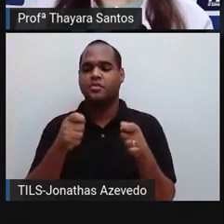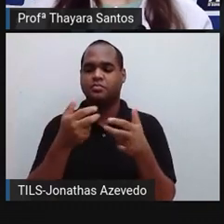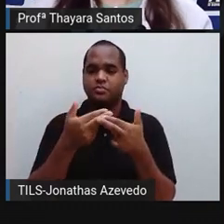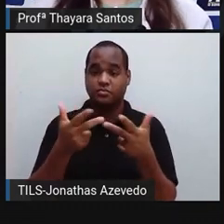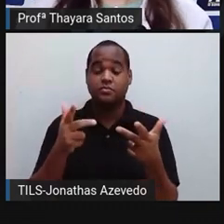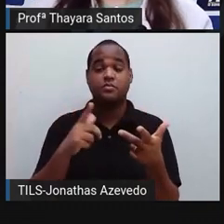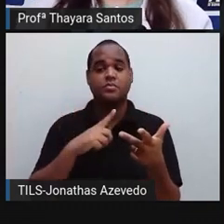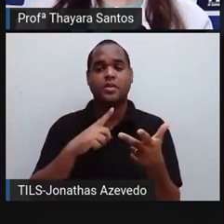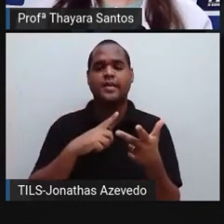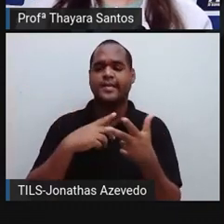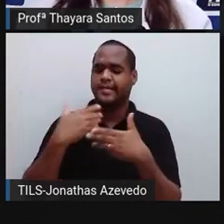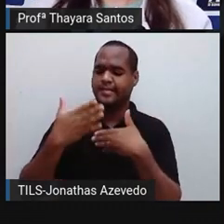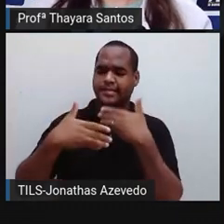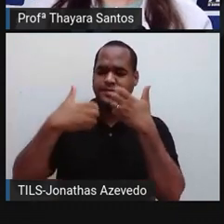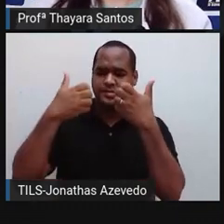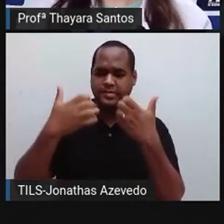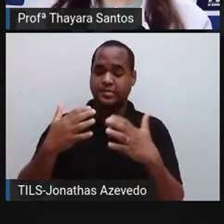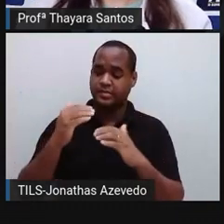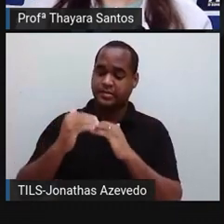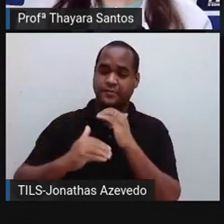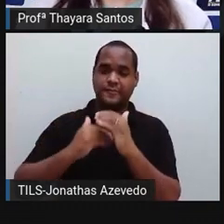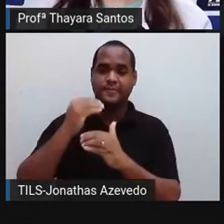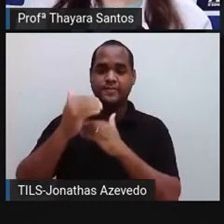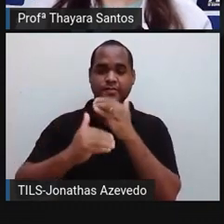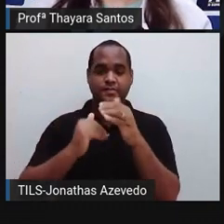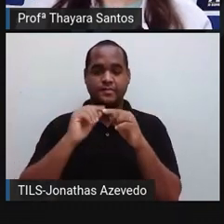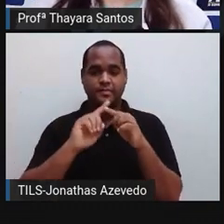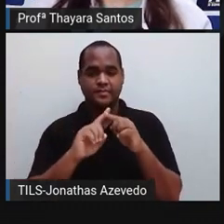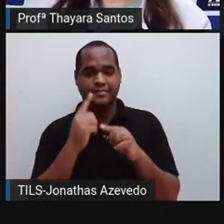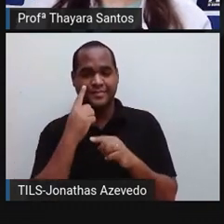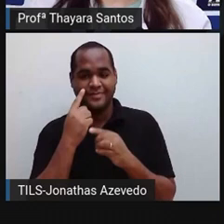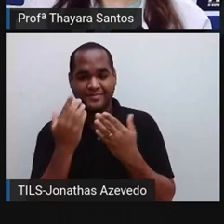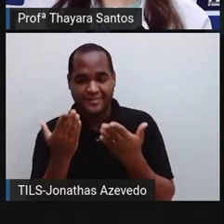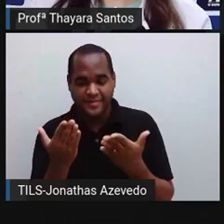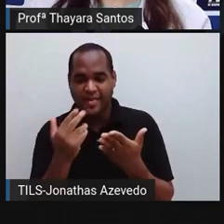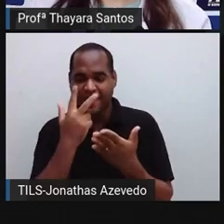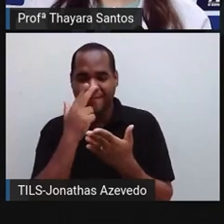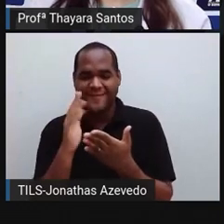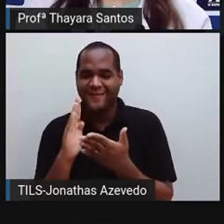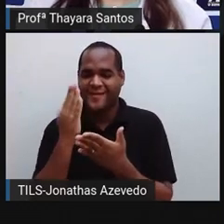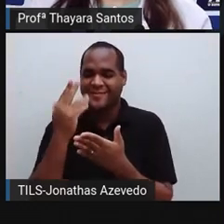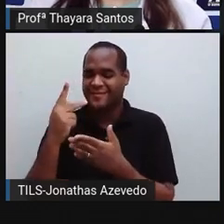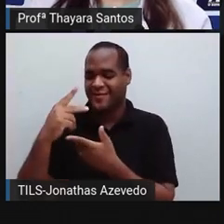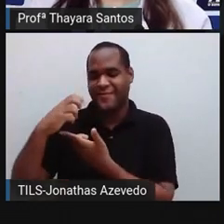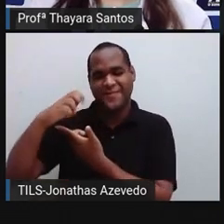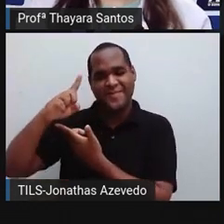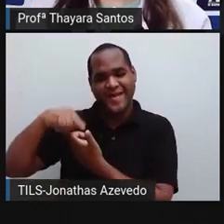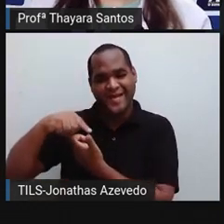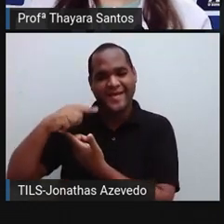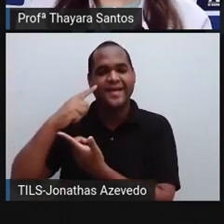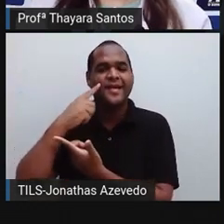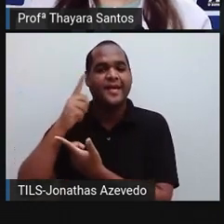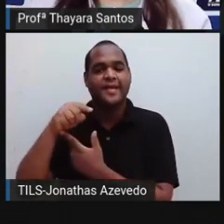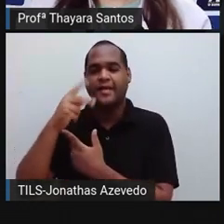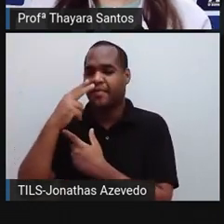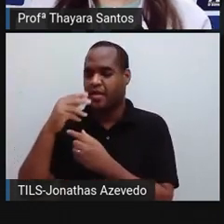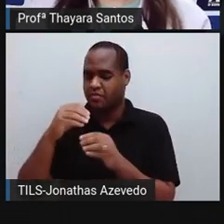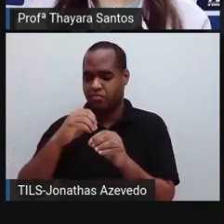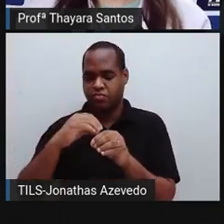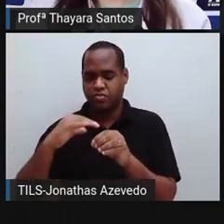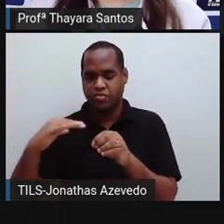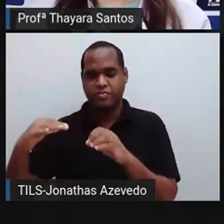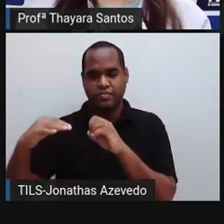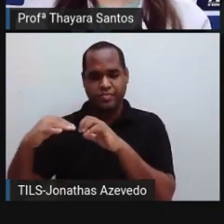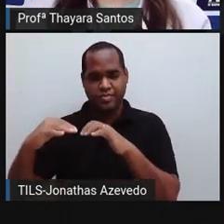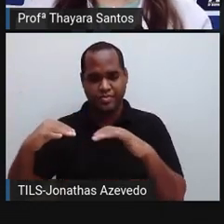Quando eles desenvolvem o que a gente chama de pseudópodes, que são falsos pés, que são esses prolongamentos aqui do